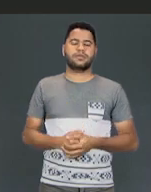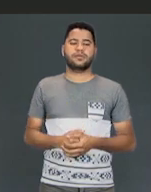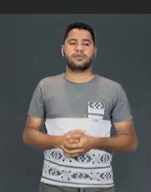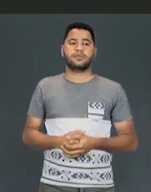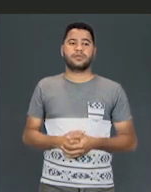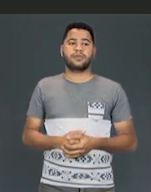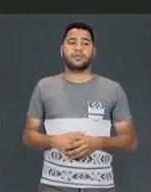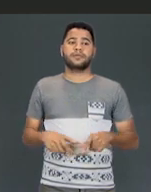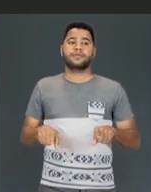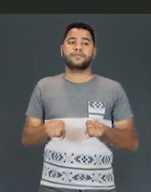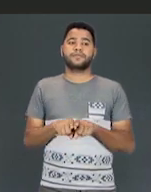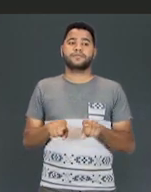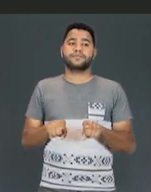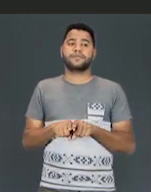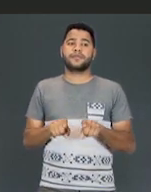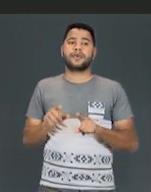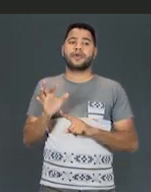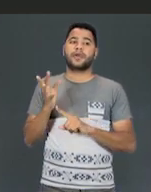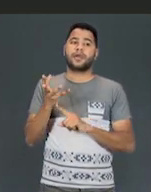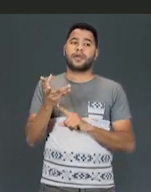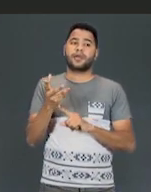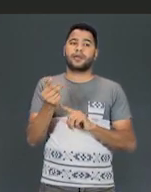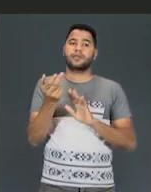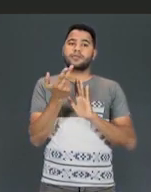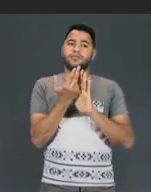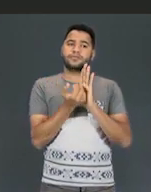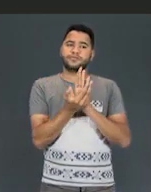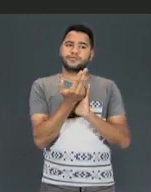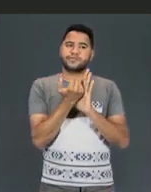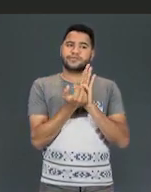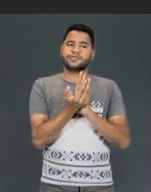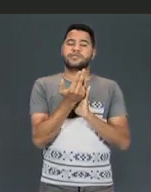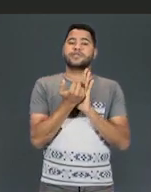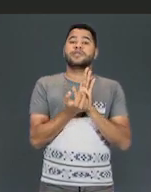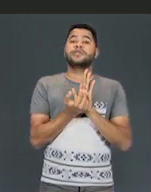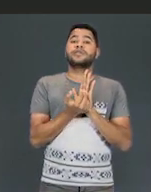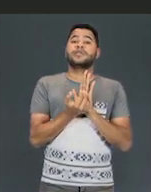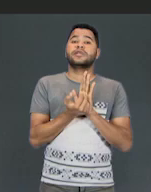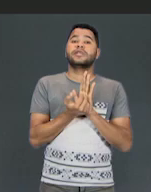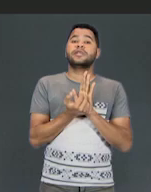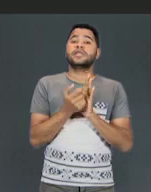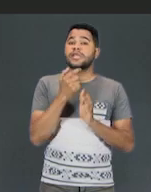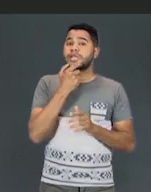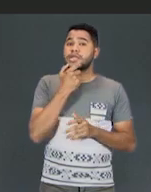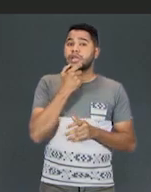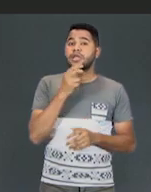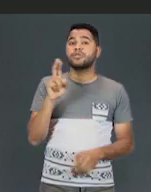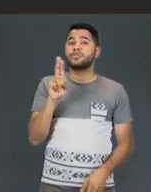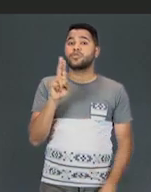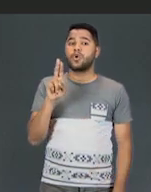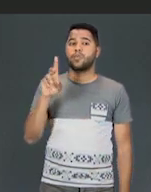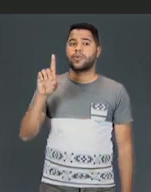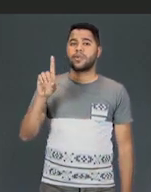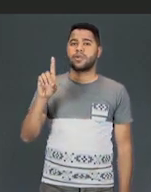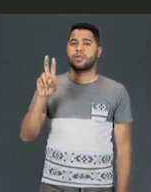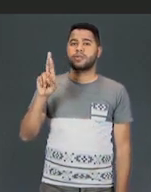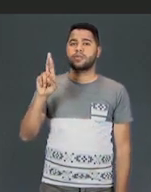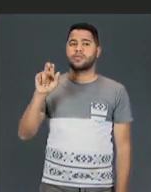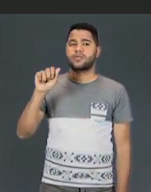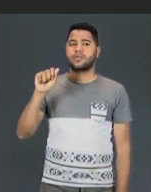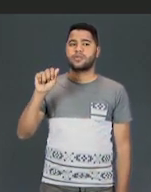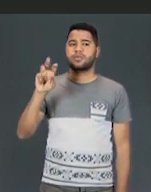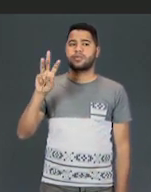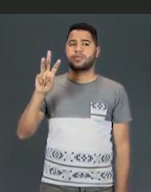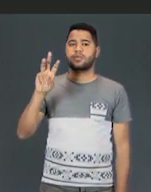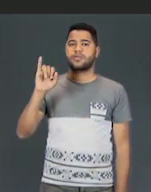Temos também a arte do desenho. Em inglês, nós falamos drawing, ok? Draw, do verbo desenhar.